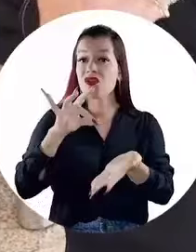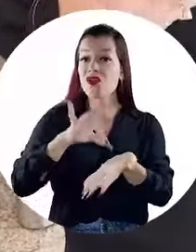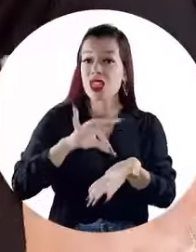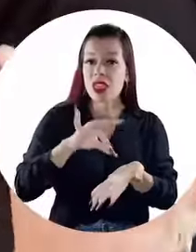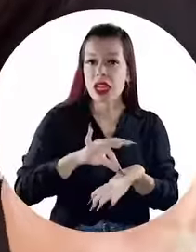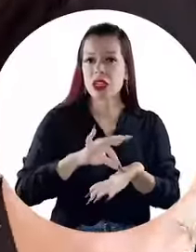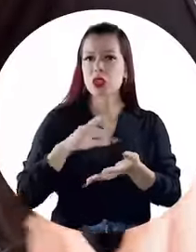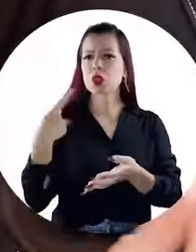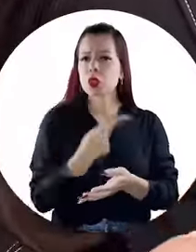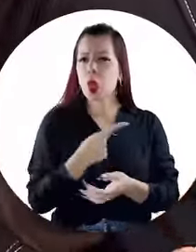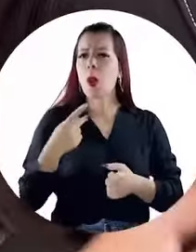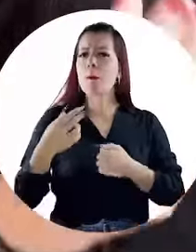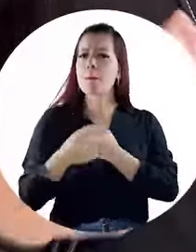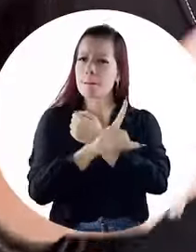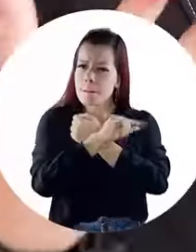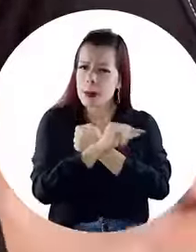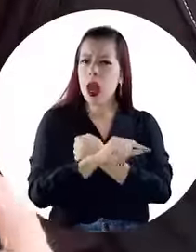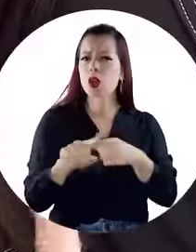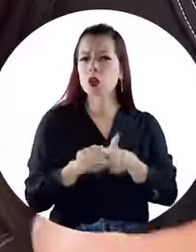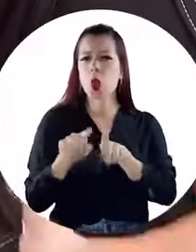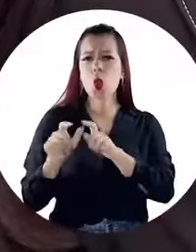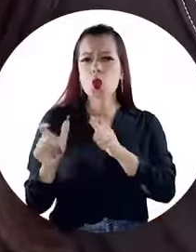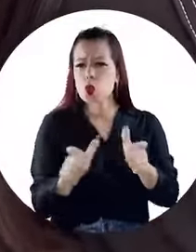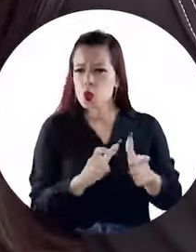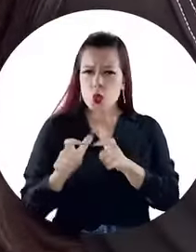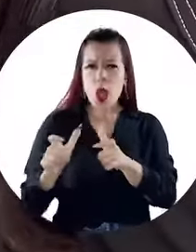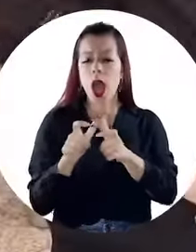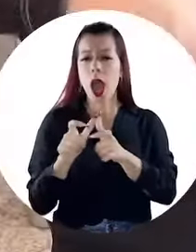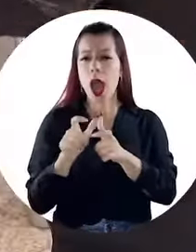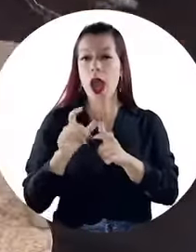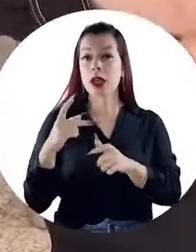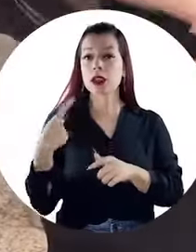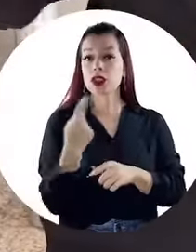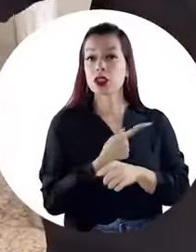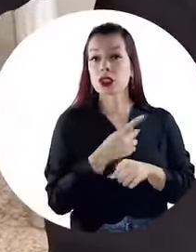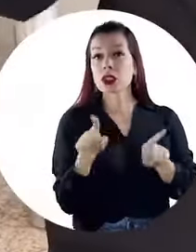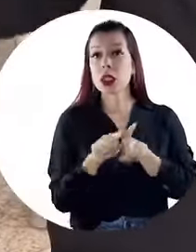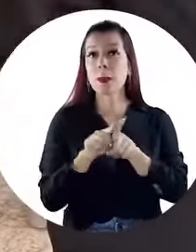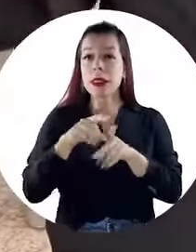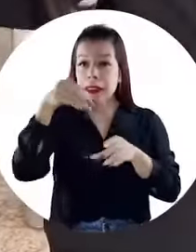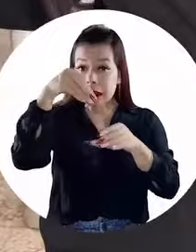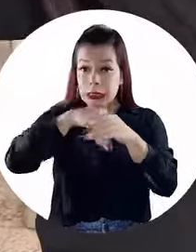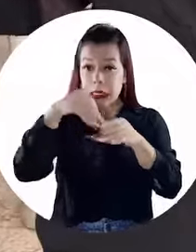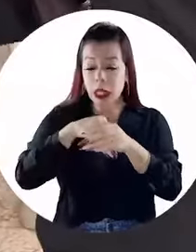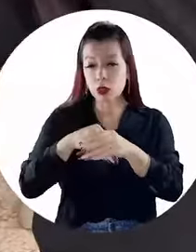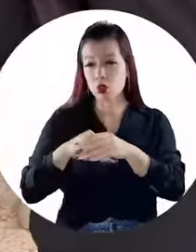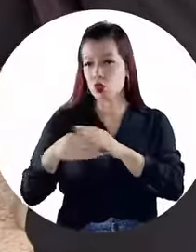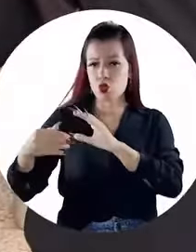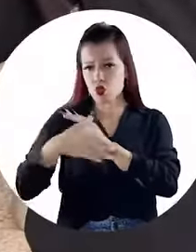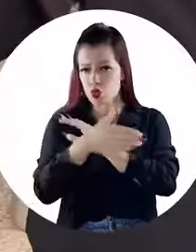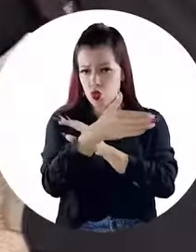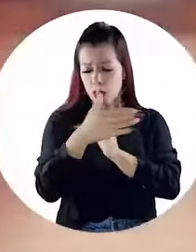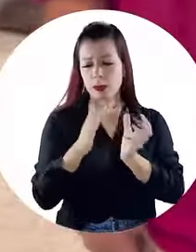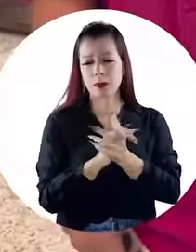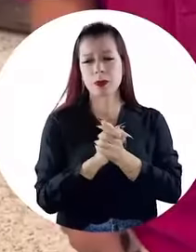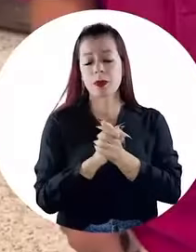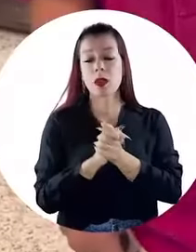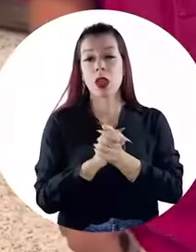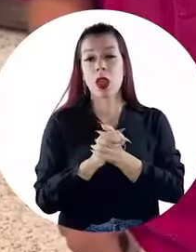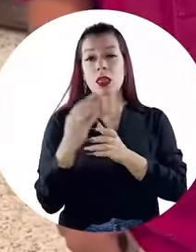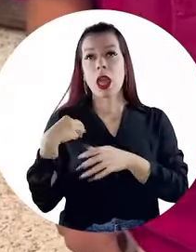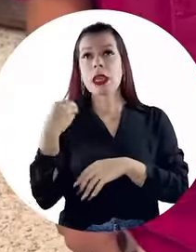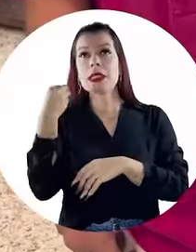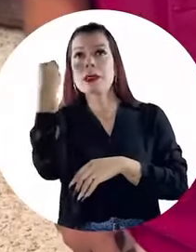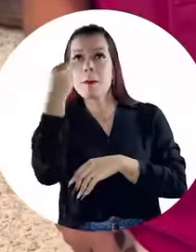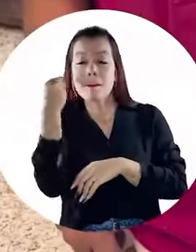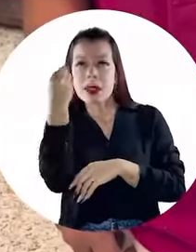é verdadeiramente o nosso Pantanal, o nosso bioma e também aquilo que a gente tem dentro dos nossos tanques. E essa